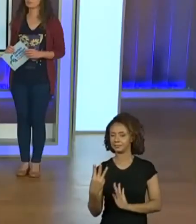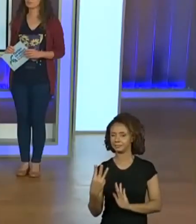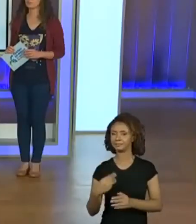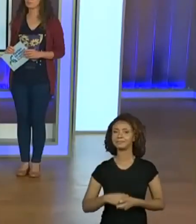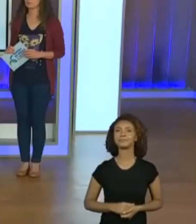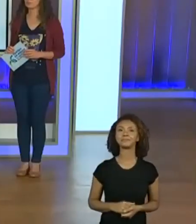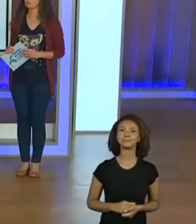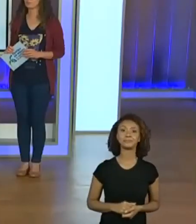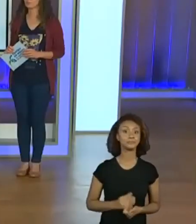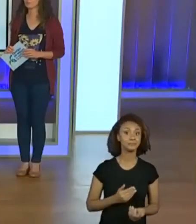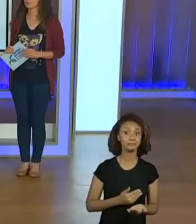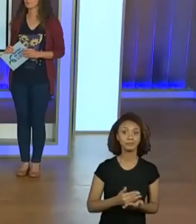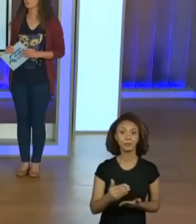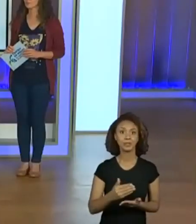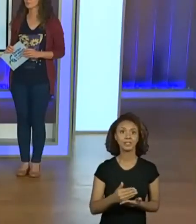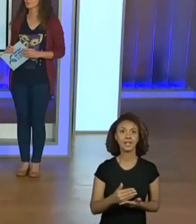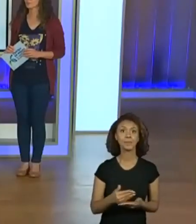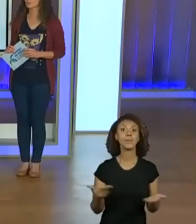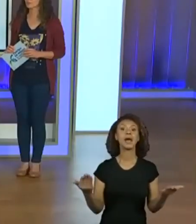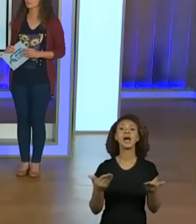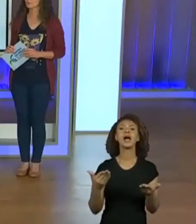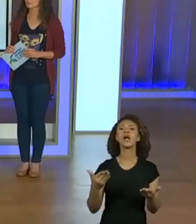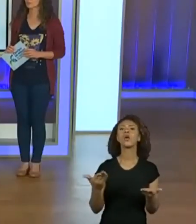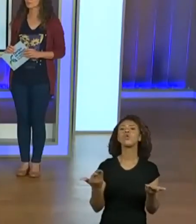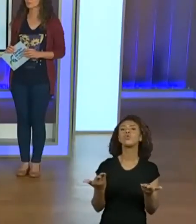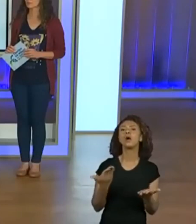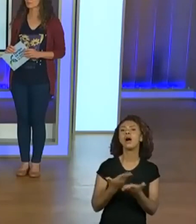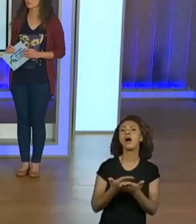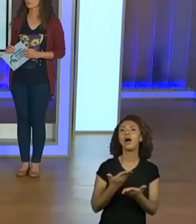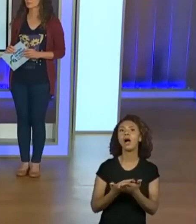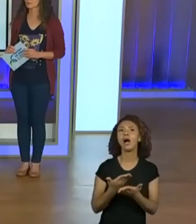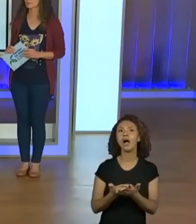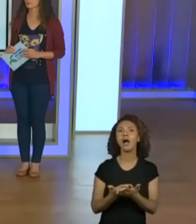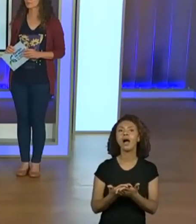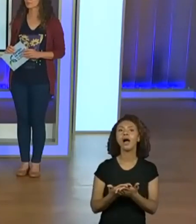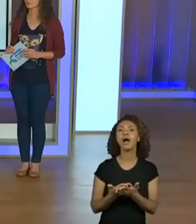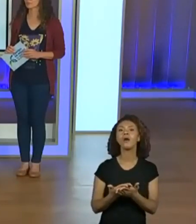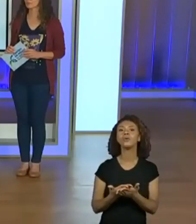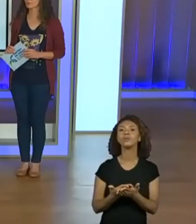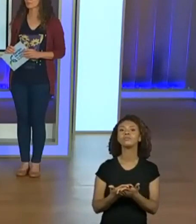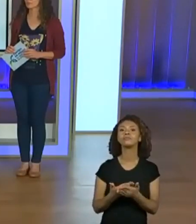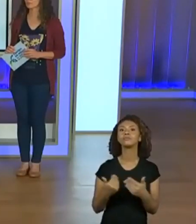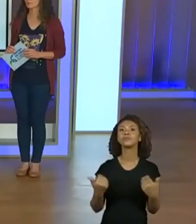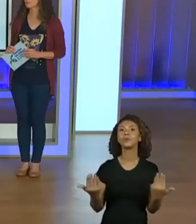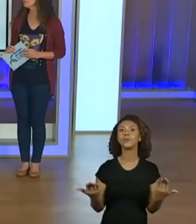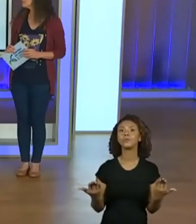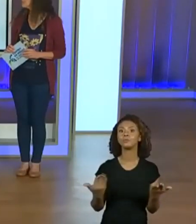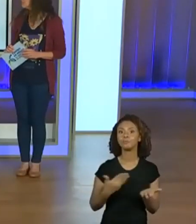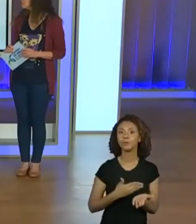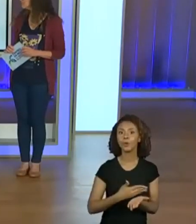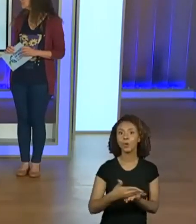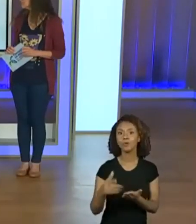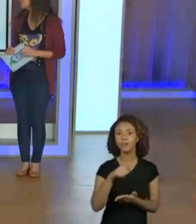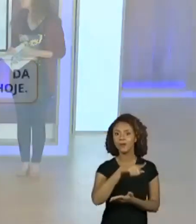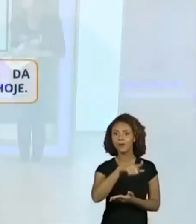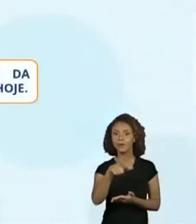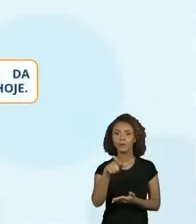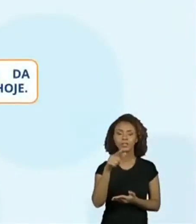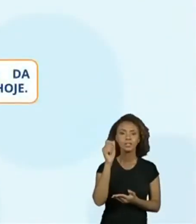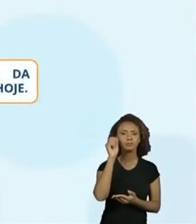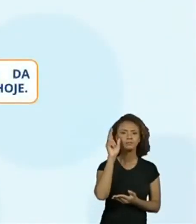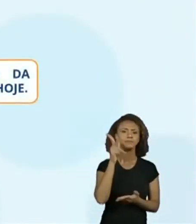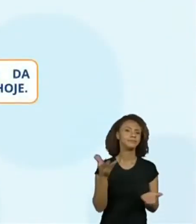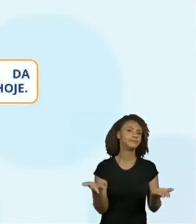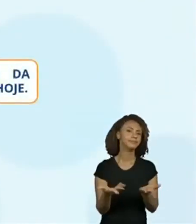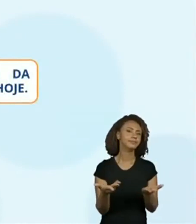Vamos lá? Vamos ver a nossa proposta de aula justamente do dia de hoje? Para vocês estarem antenados no que vai